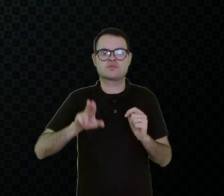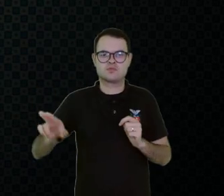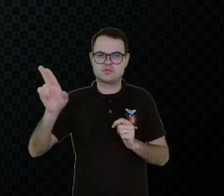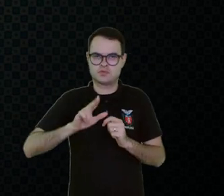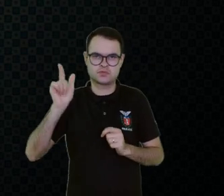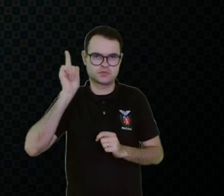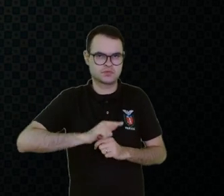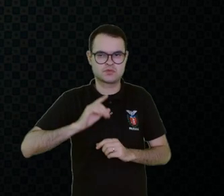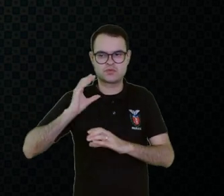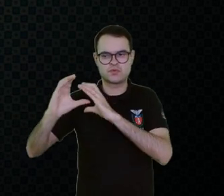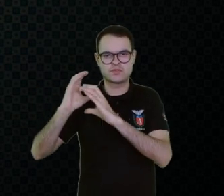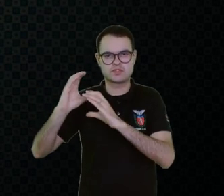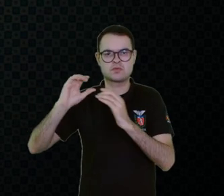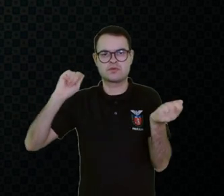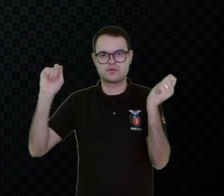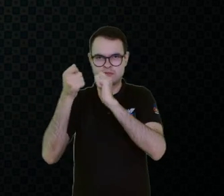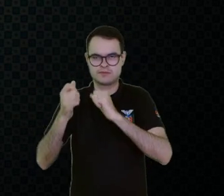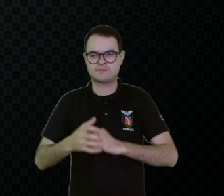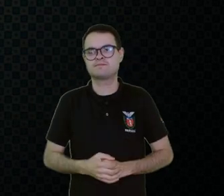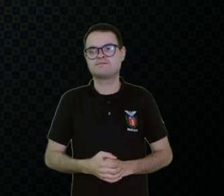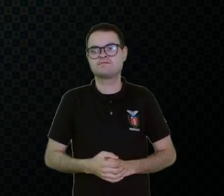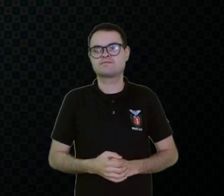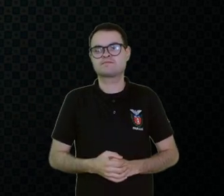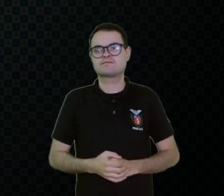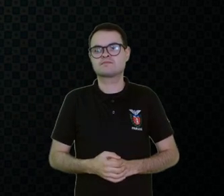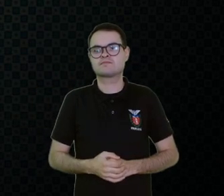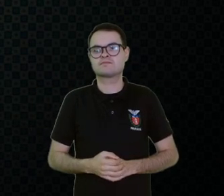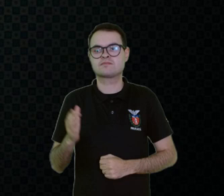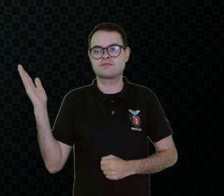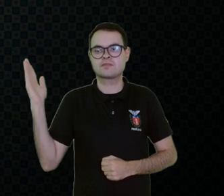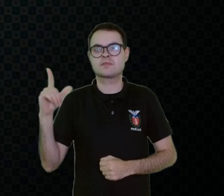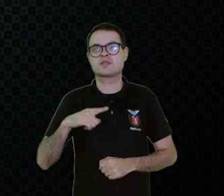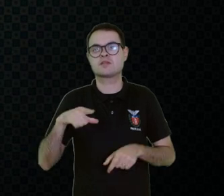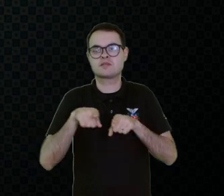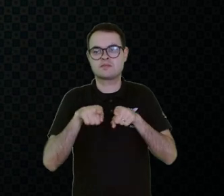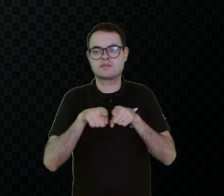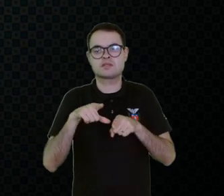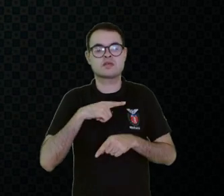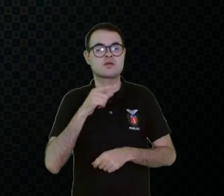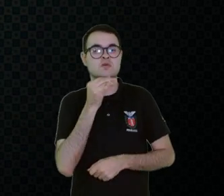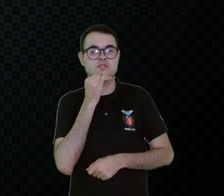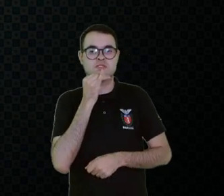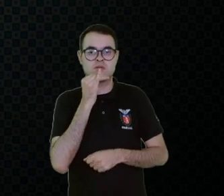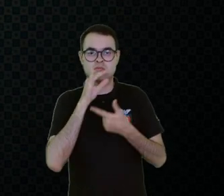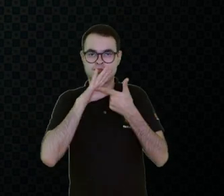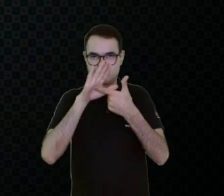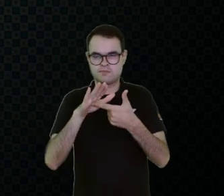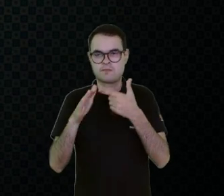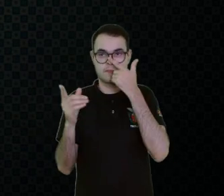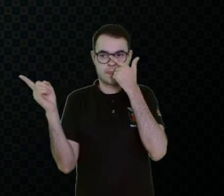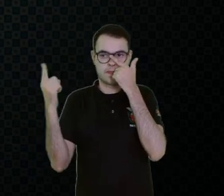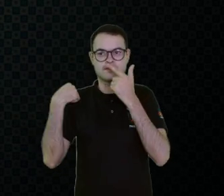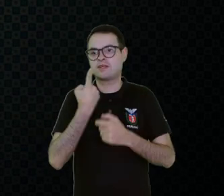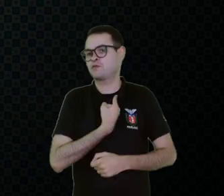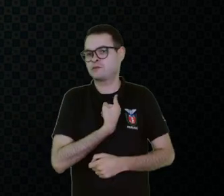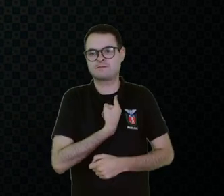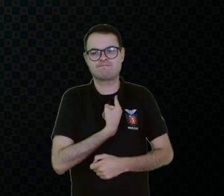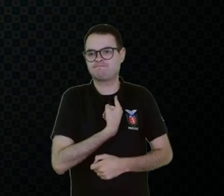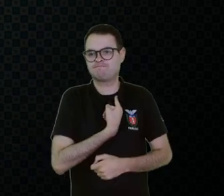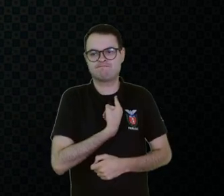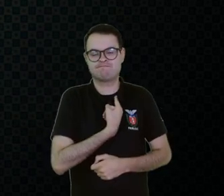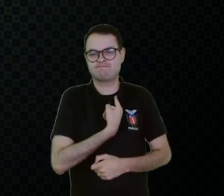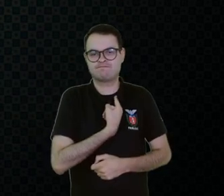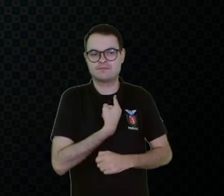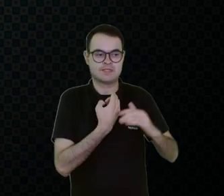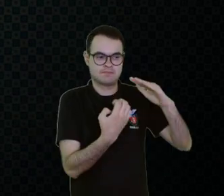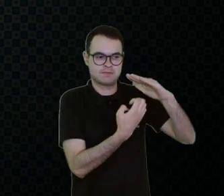a comunicação alternativa. Aqui, a tem um exemplo do Boardmaker, infelizmente, pra nós, né? Mas não